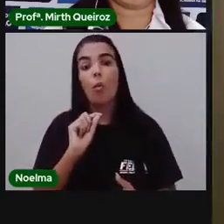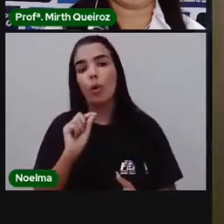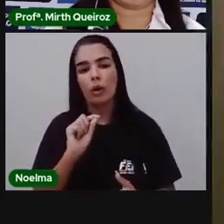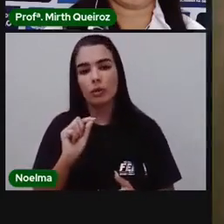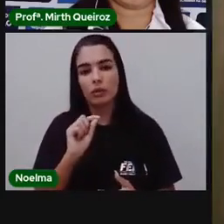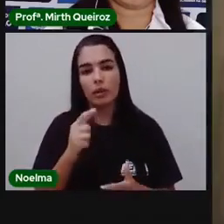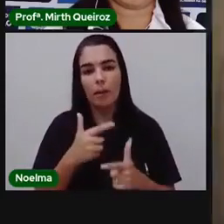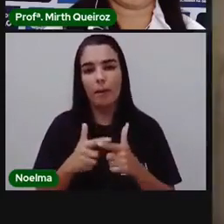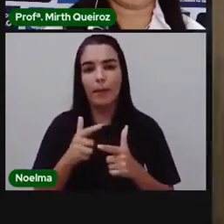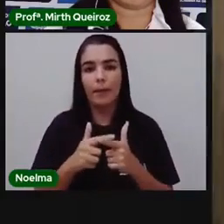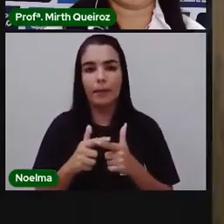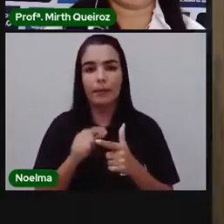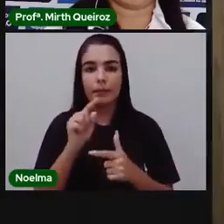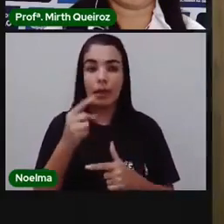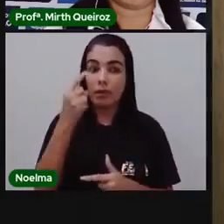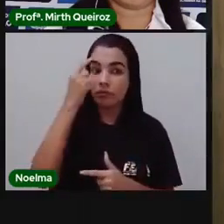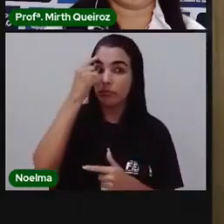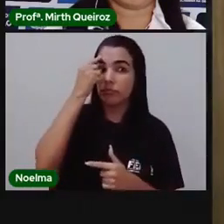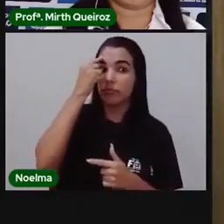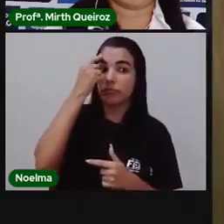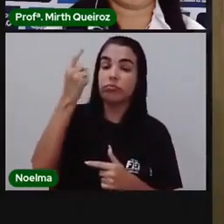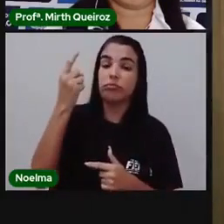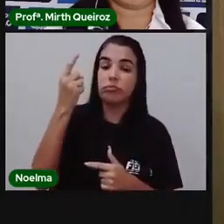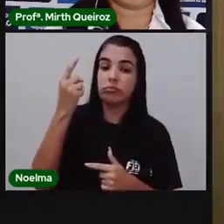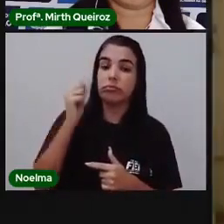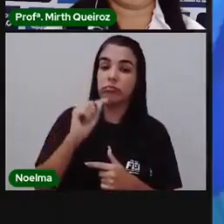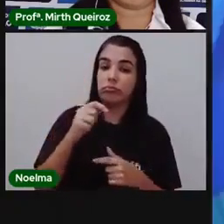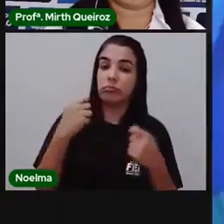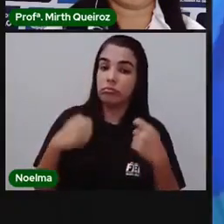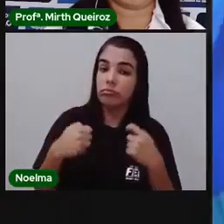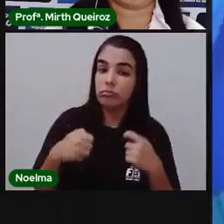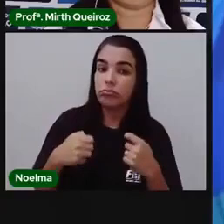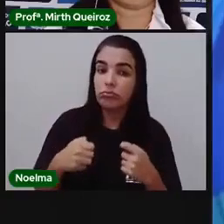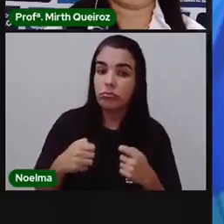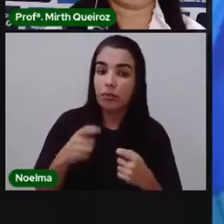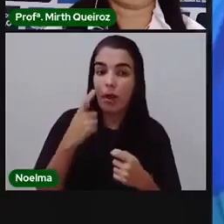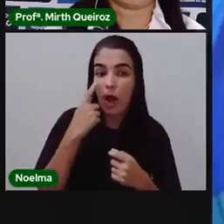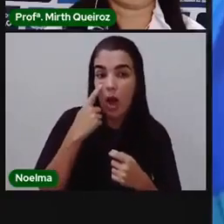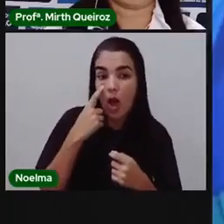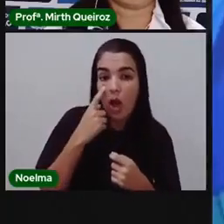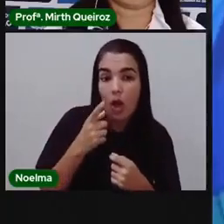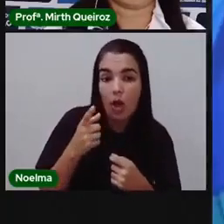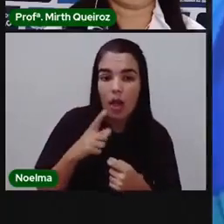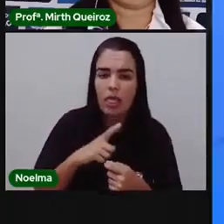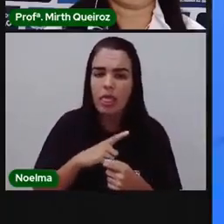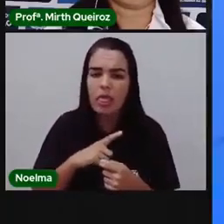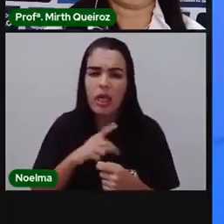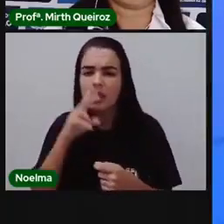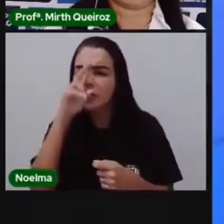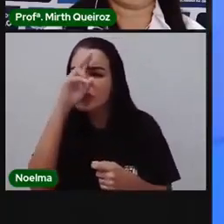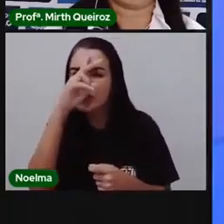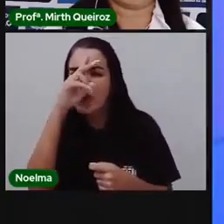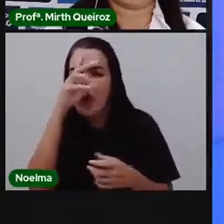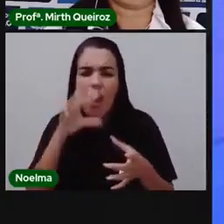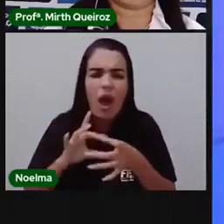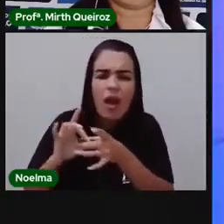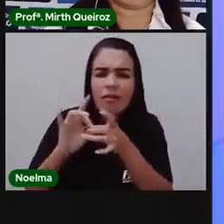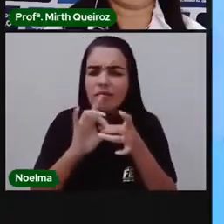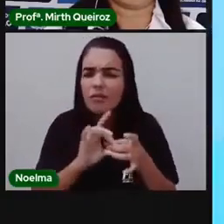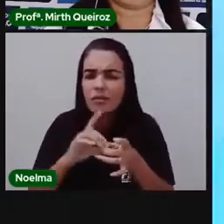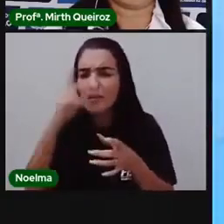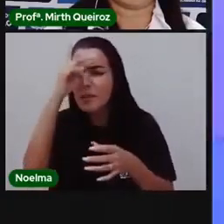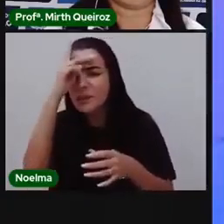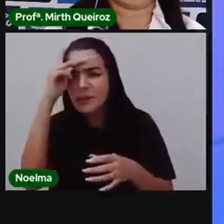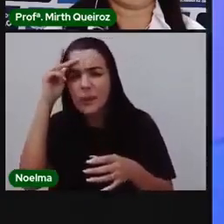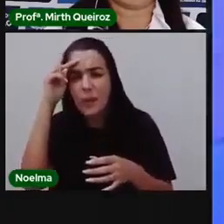No nosso vídeo sobre alimentos orgânicos nós falamos um pouco melhor sobre isso. Mas existem algumas histórias envolvendo seres humanos e animais que